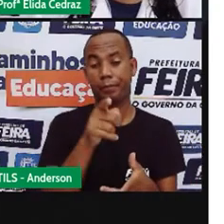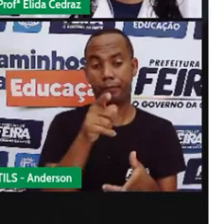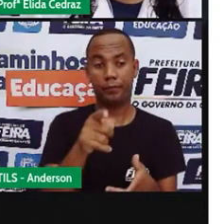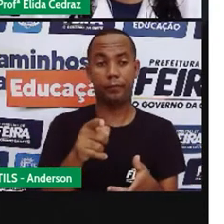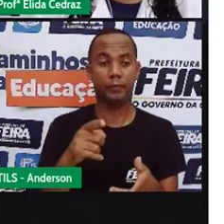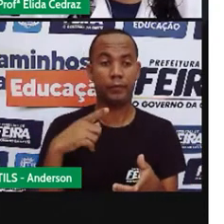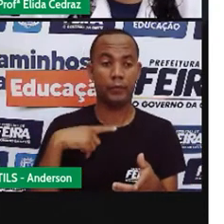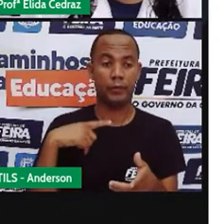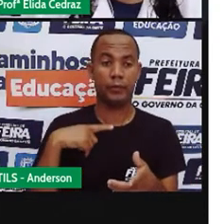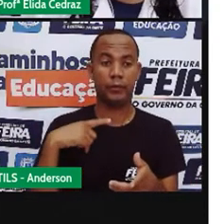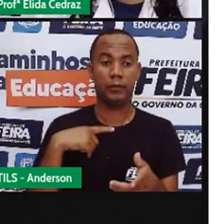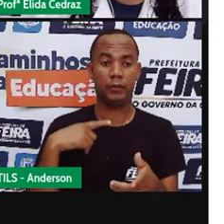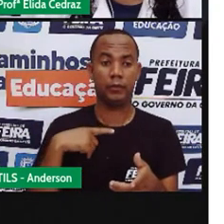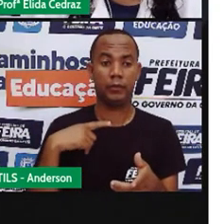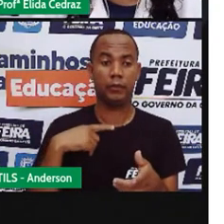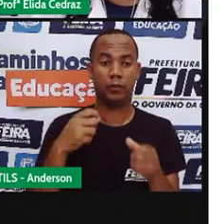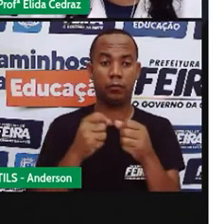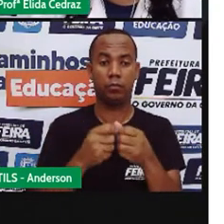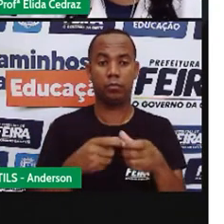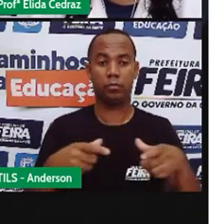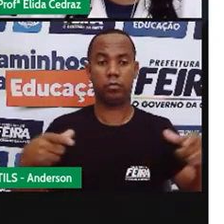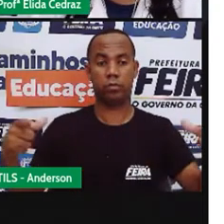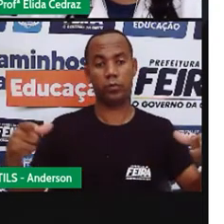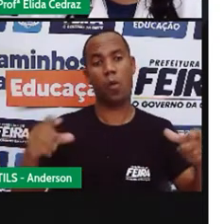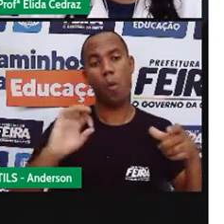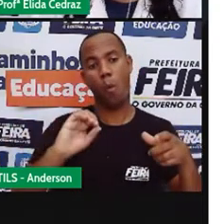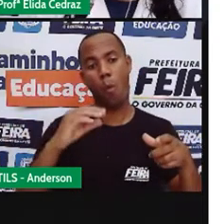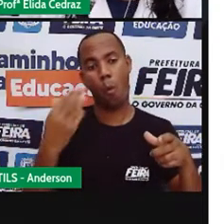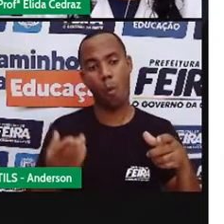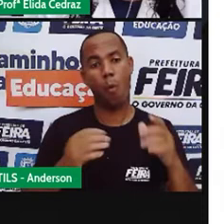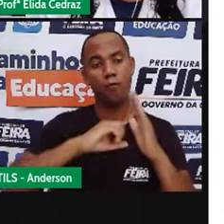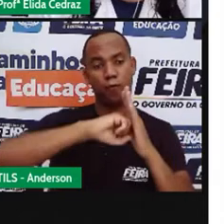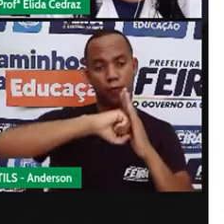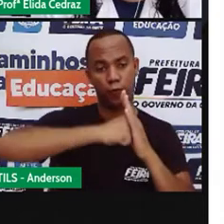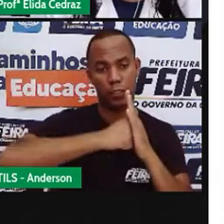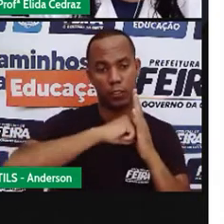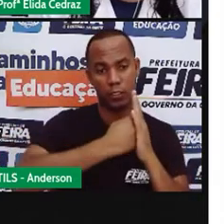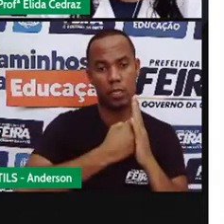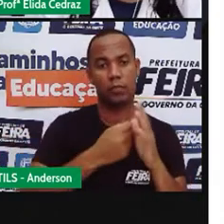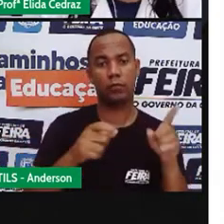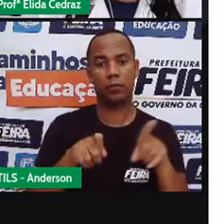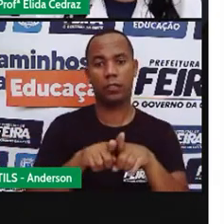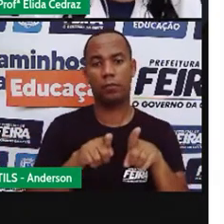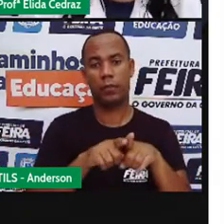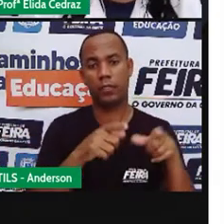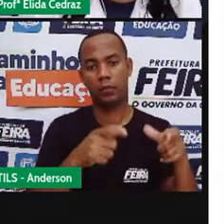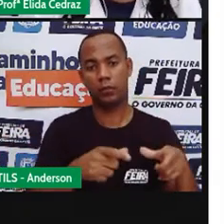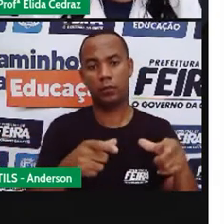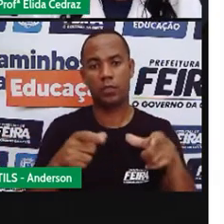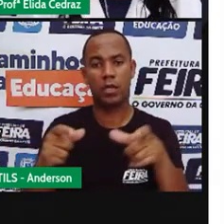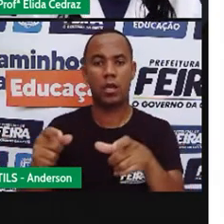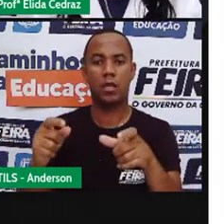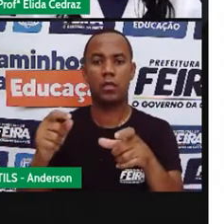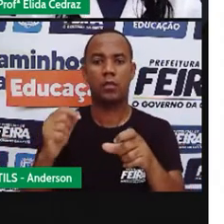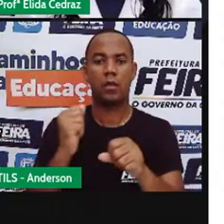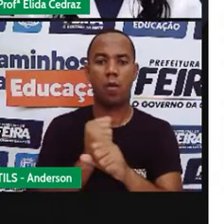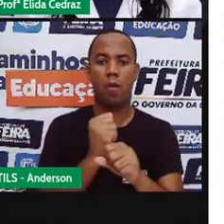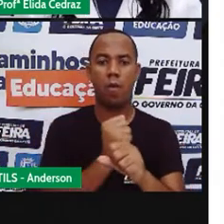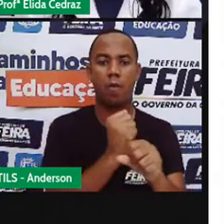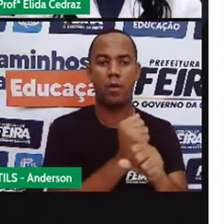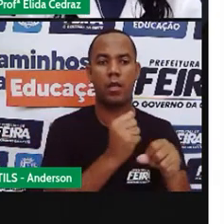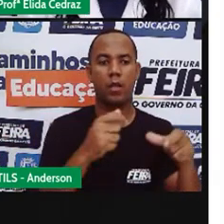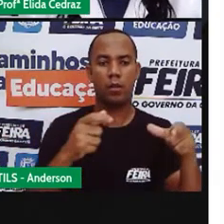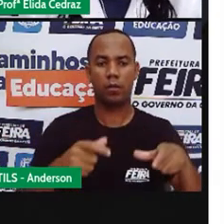classificados em abertos e fechados. As praças, os parques, as obras, que é aquele